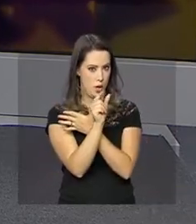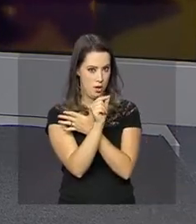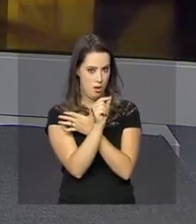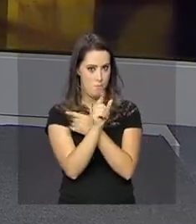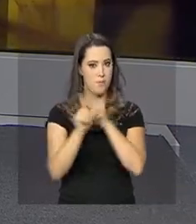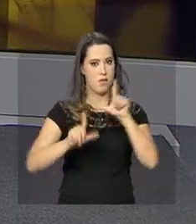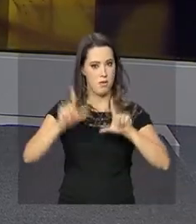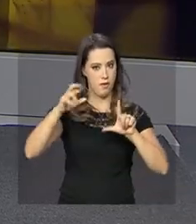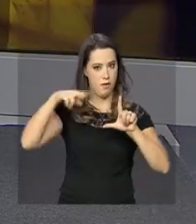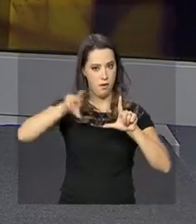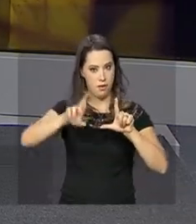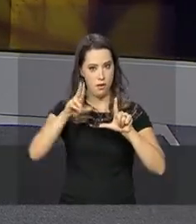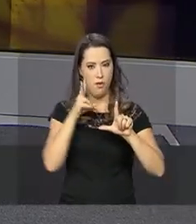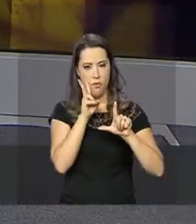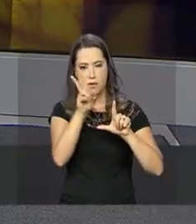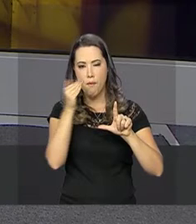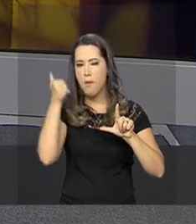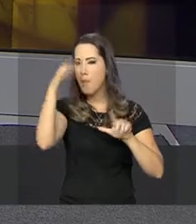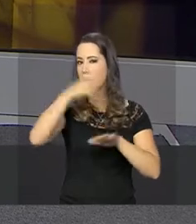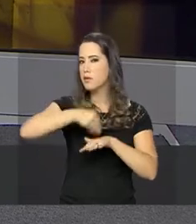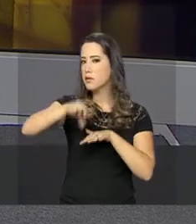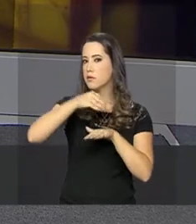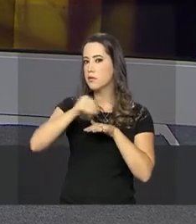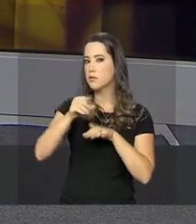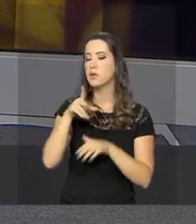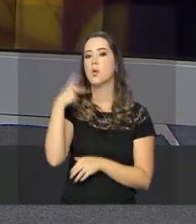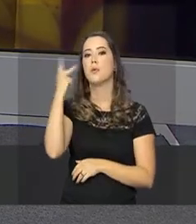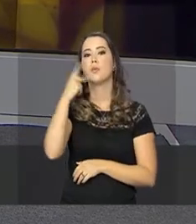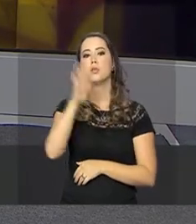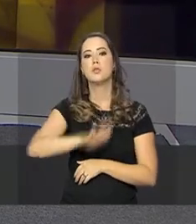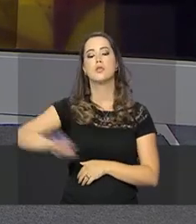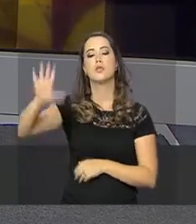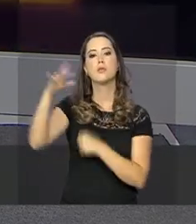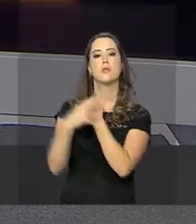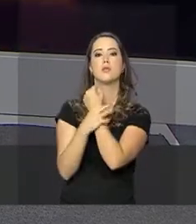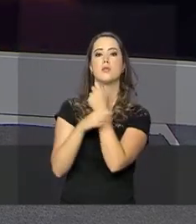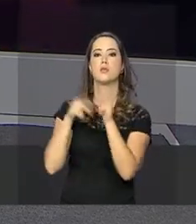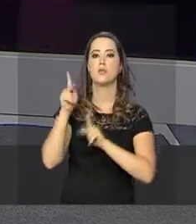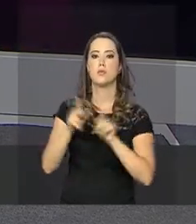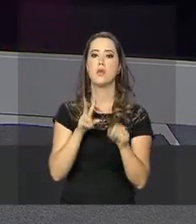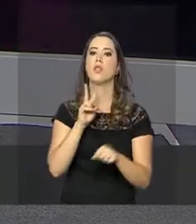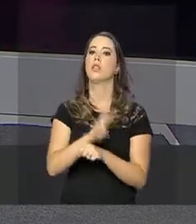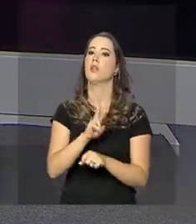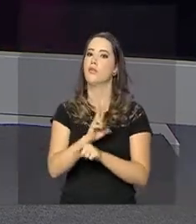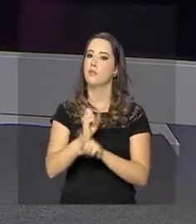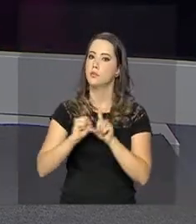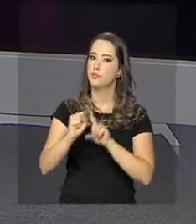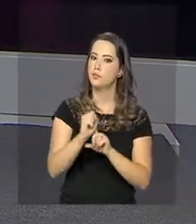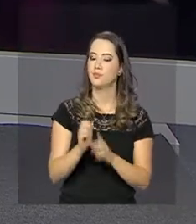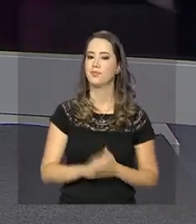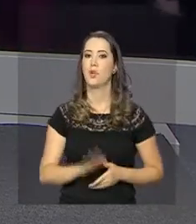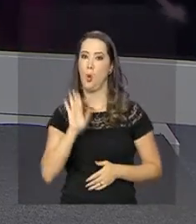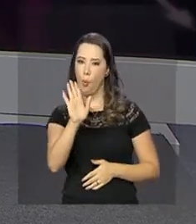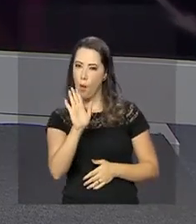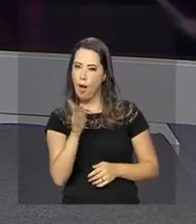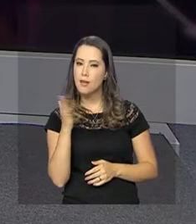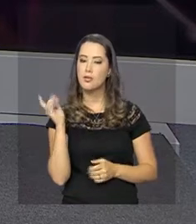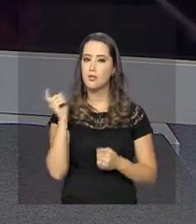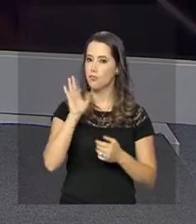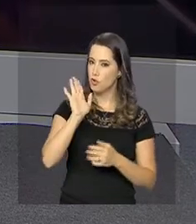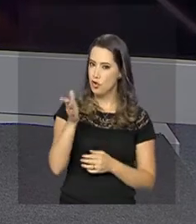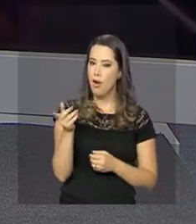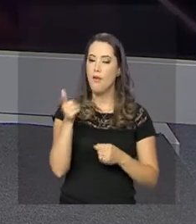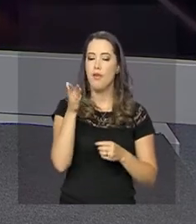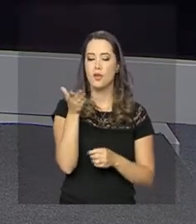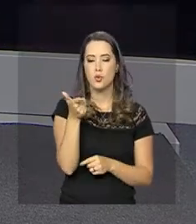TV NBR, você encontra mais informações sobre a Política Nacional de Segurança Pública e Defesa Social. Daqui a pouco a gente volta com